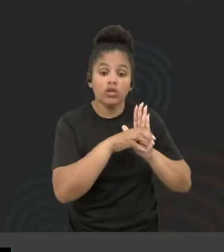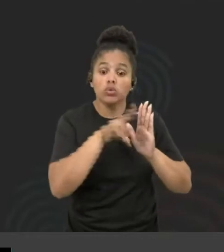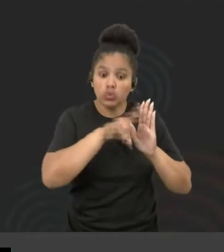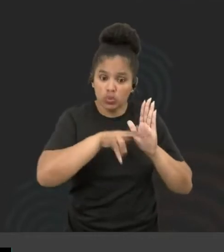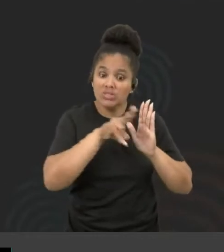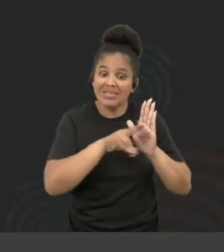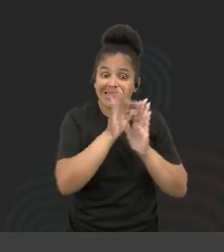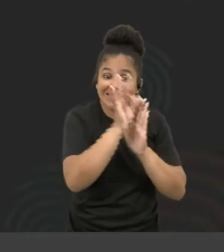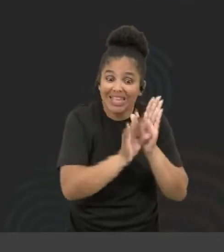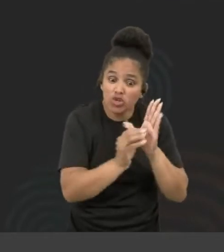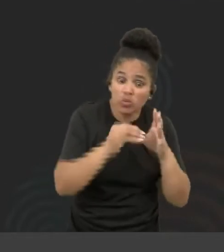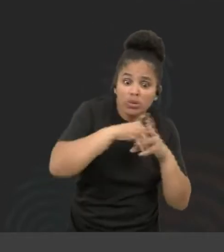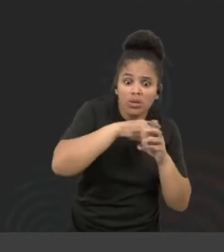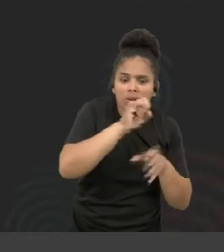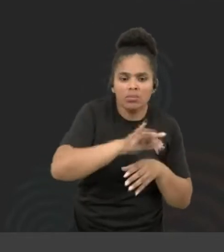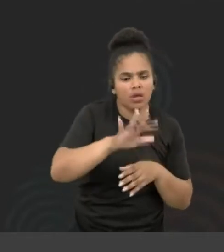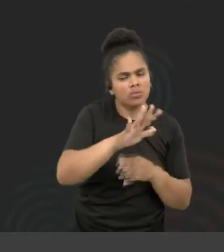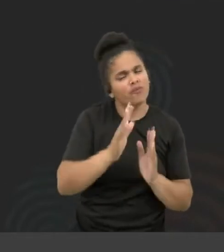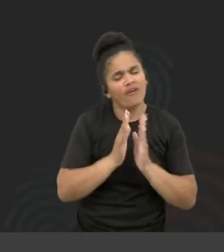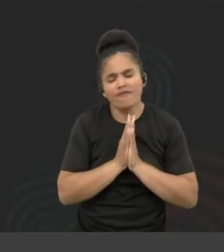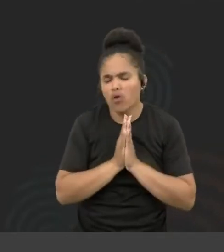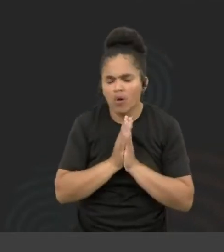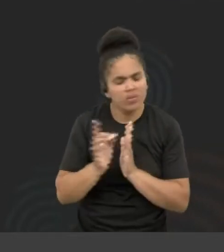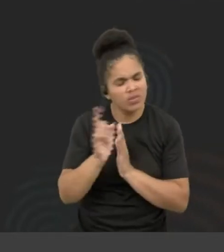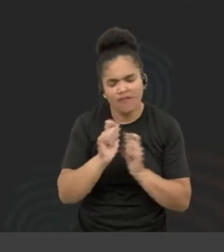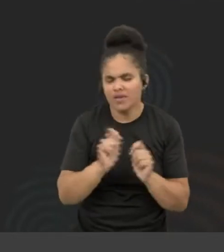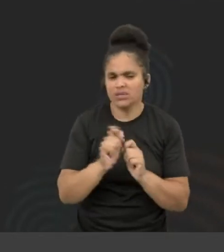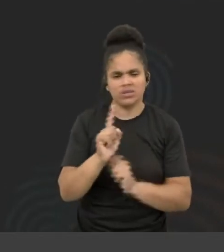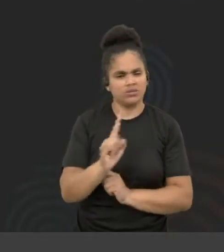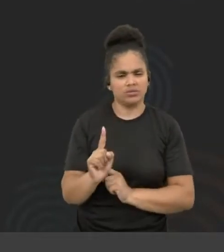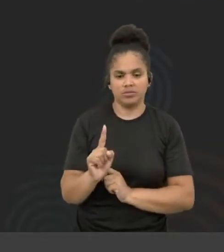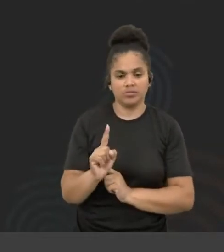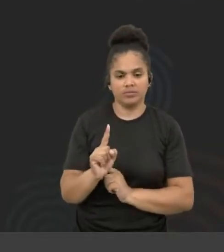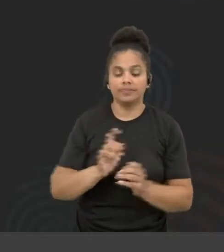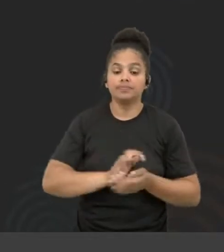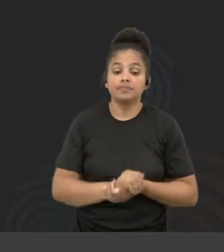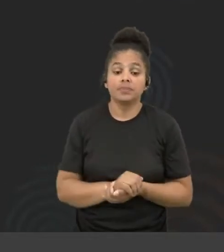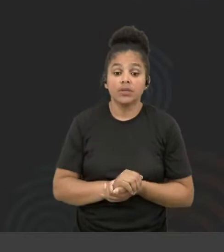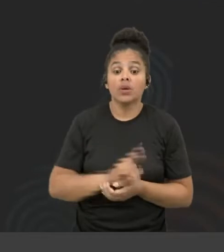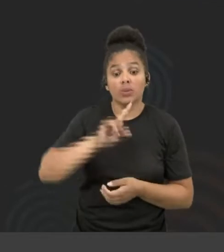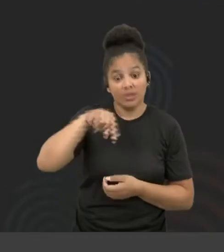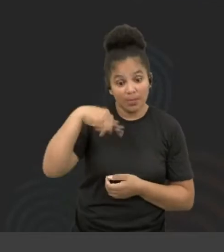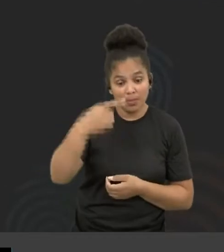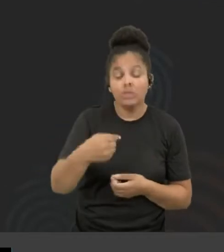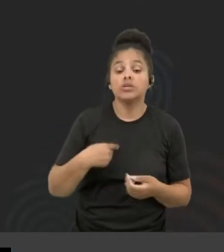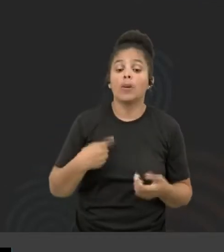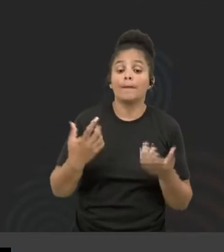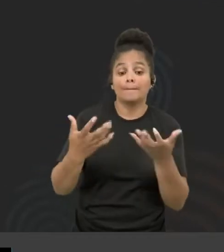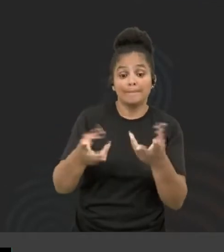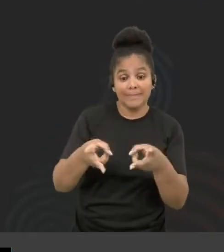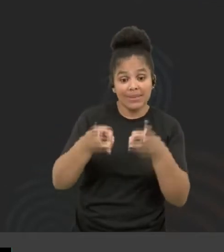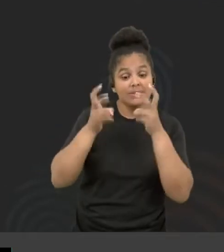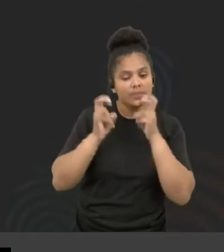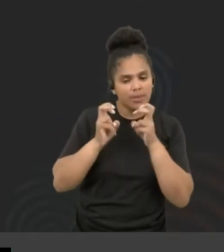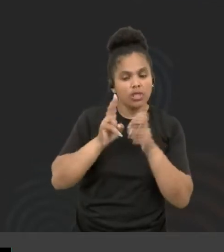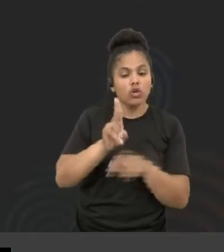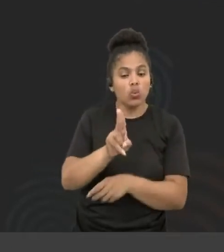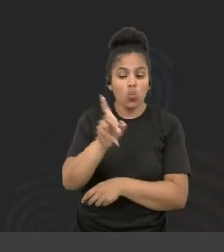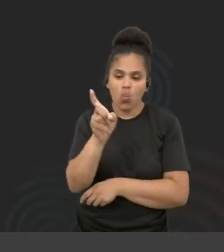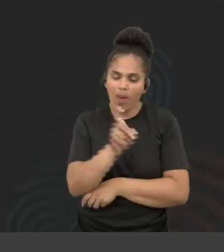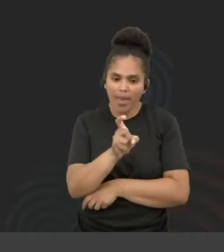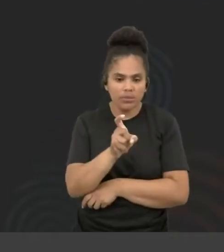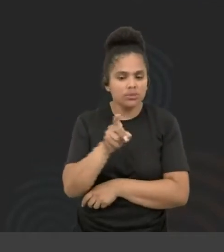imagem. Não façam isso. Não usem texto em imagem, por favor. Depois disso, eu comecei a perceber que o Exers são